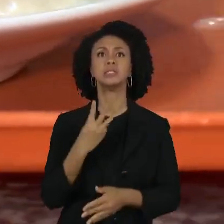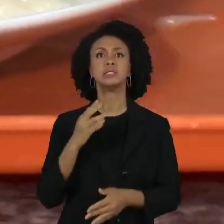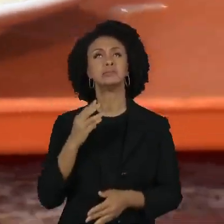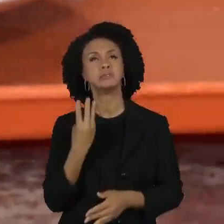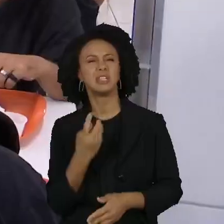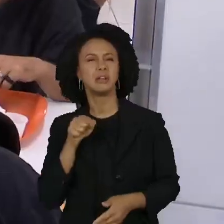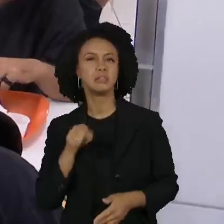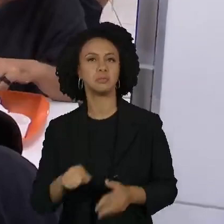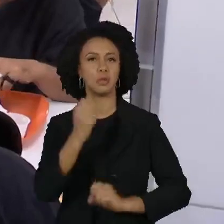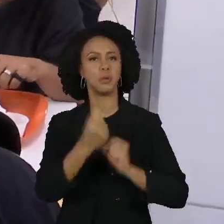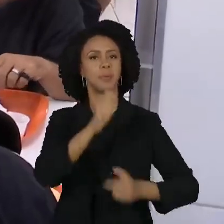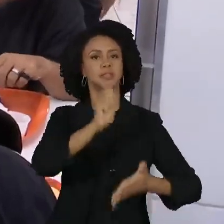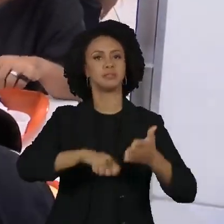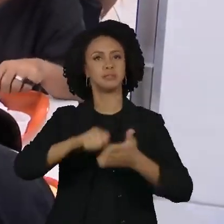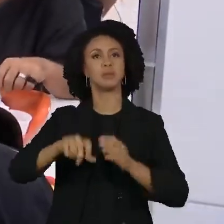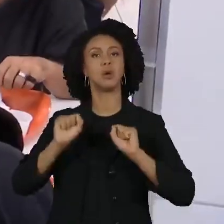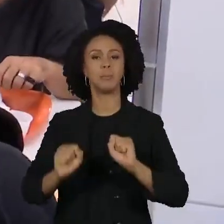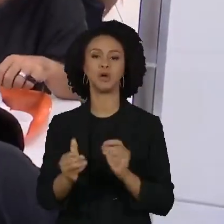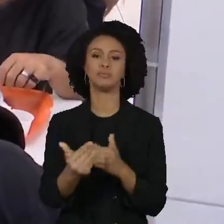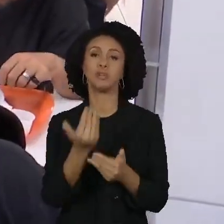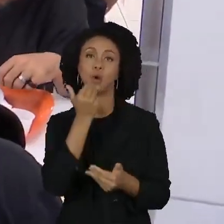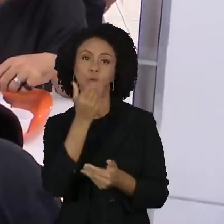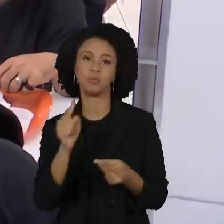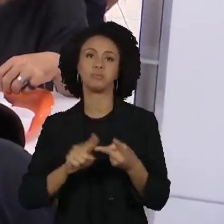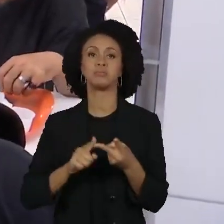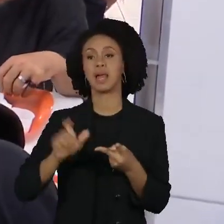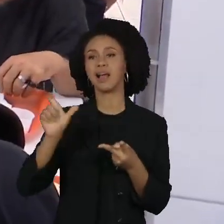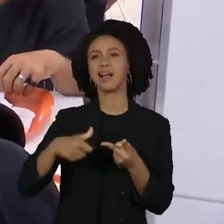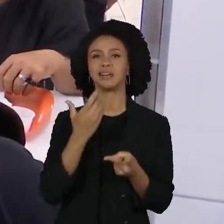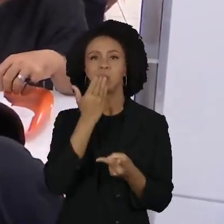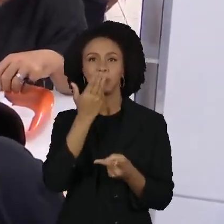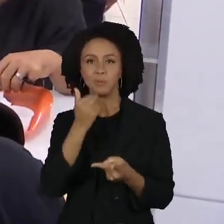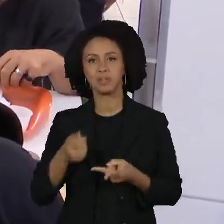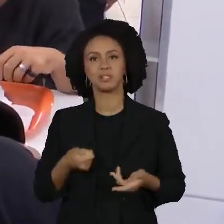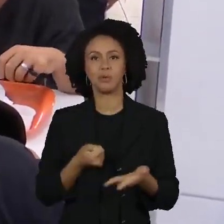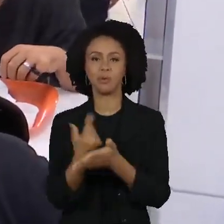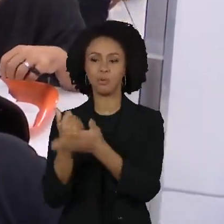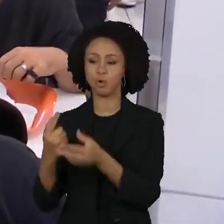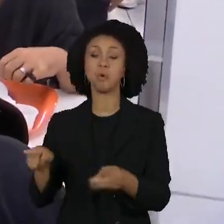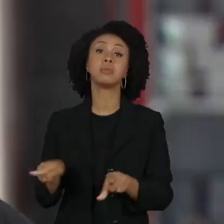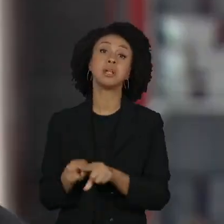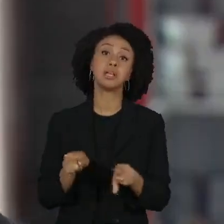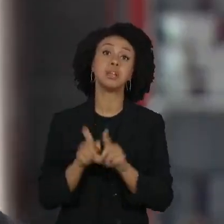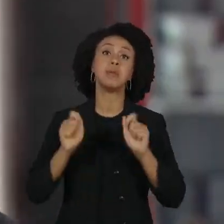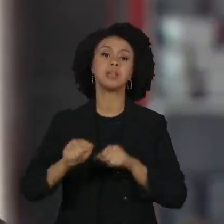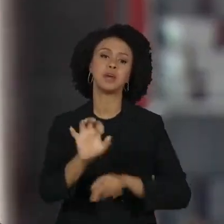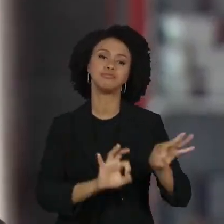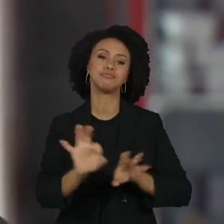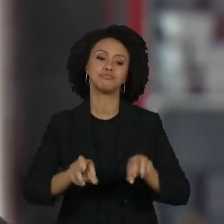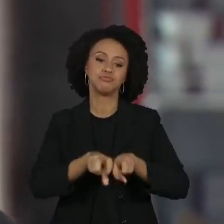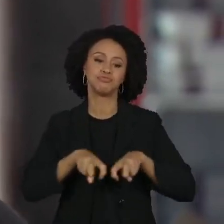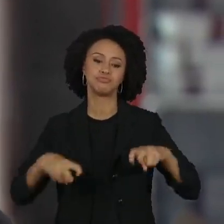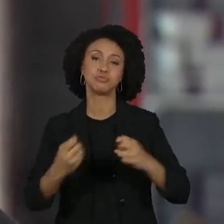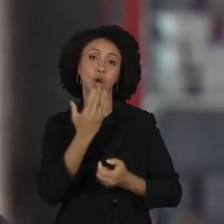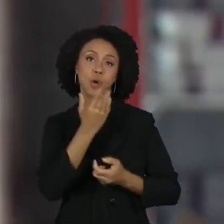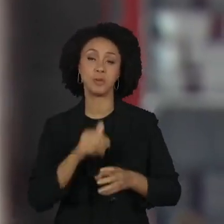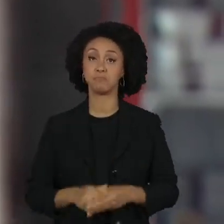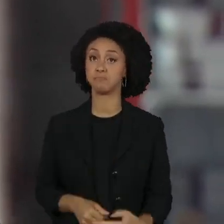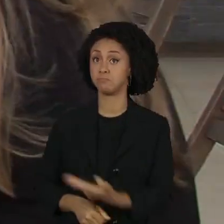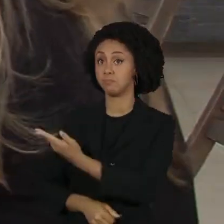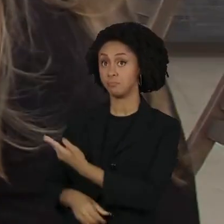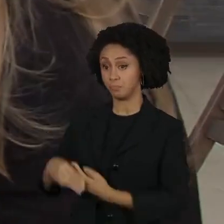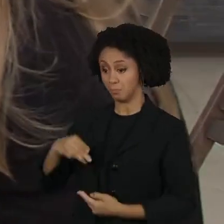podem oferecer cesta básica e cartões de alimentação e criar refeitórios no local de trabalho. O Marcelo fez